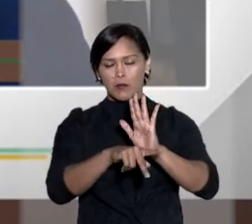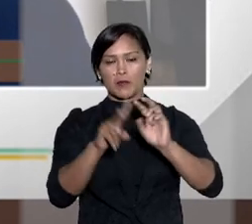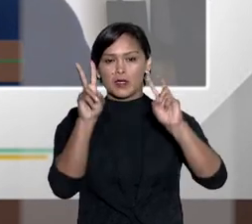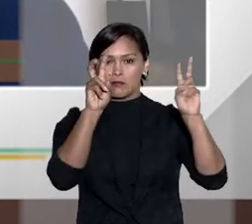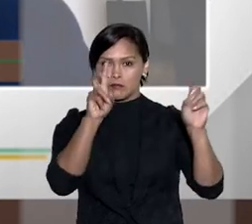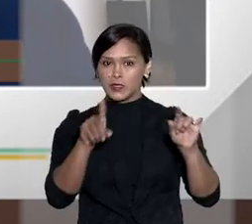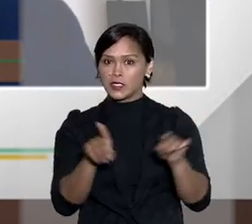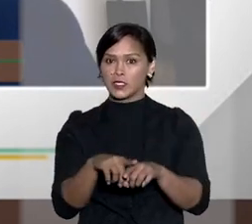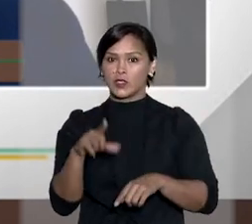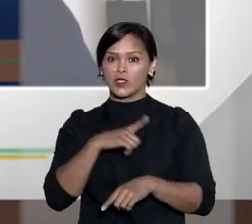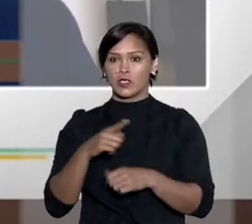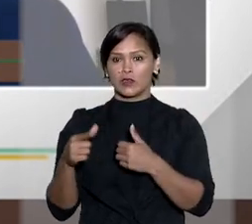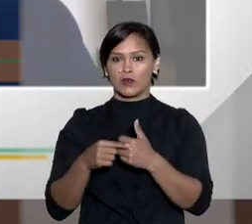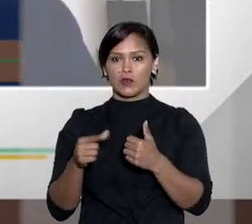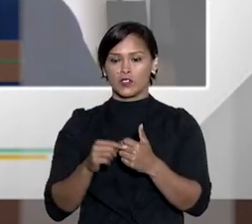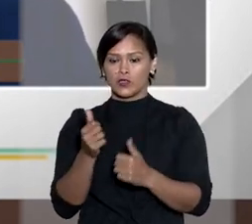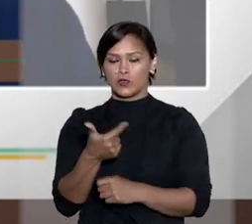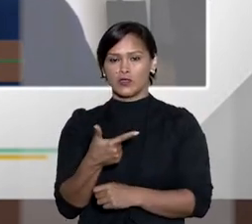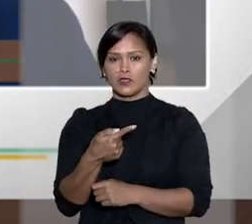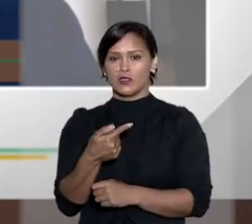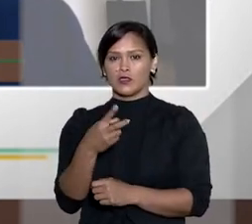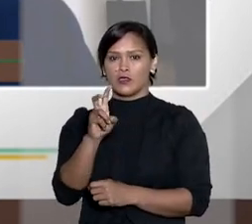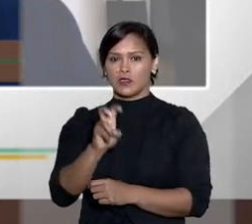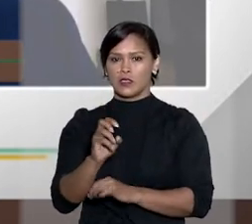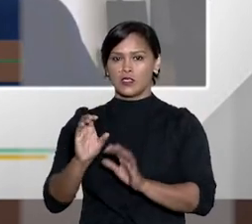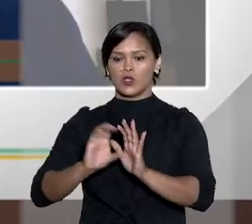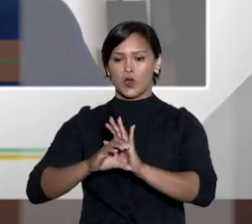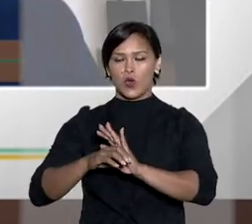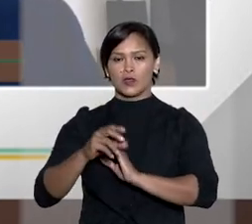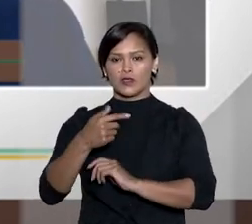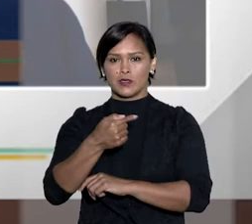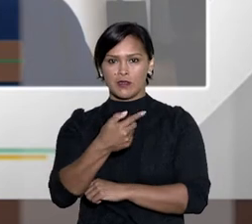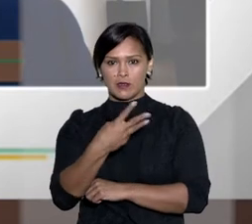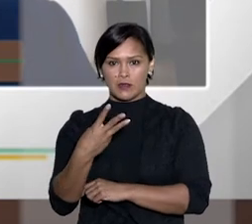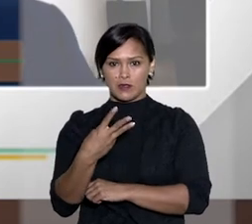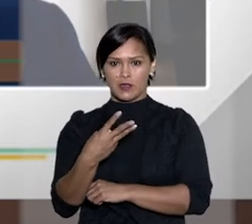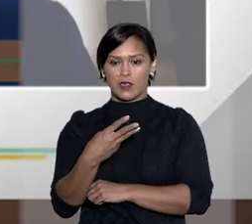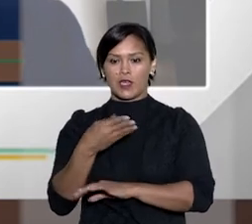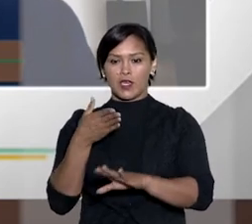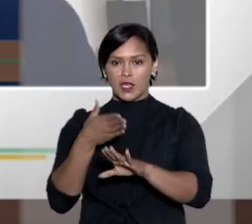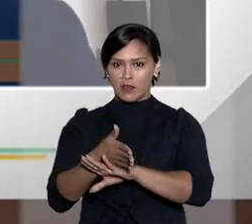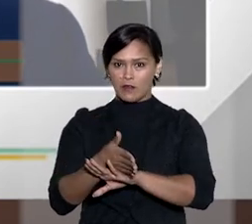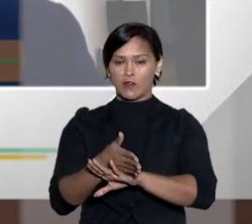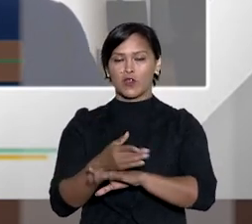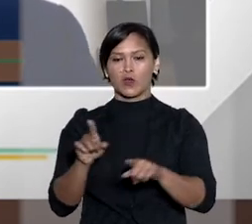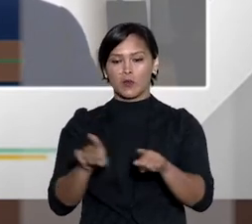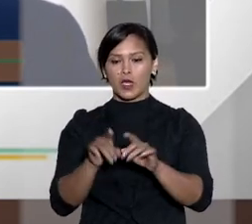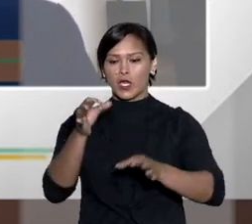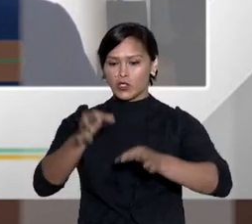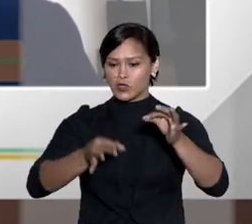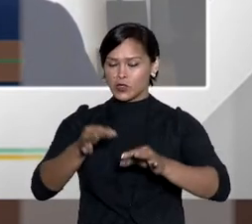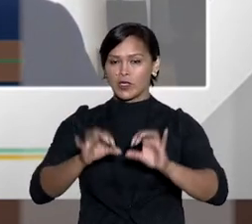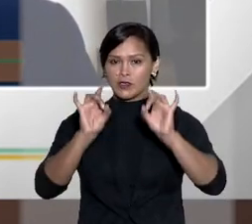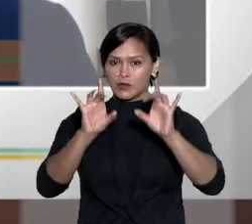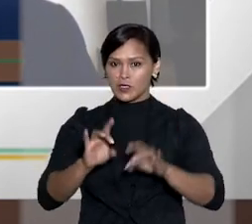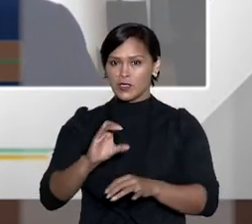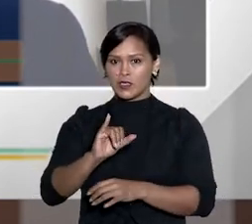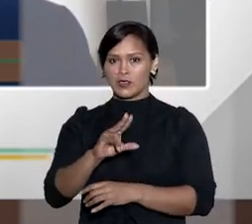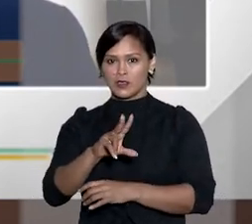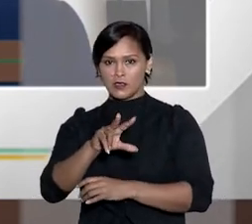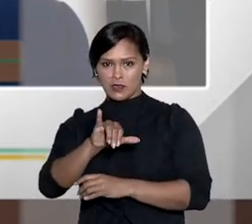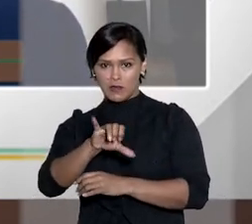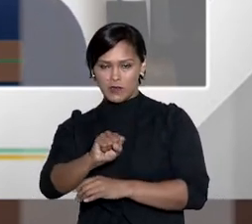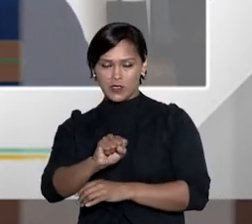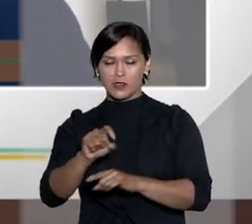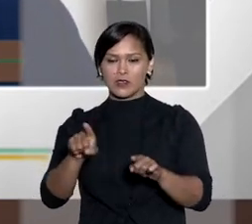275, do Código de 73, em vigor para efeito de juizados especiais cíveis, e as ações de despejo para uso próprio.